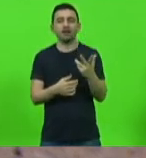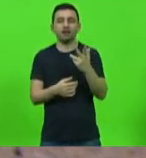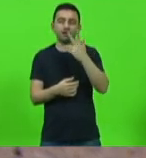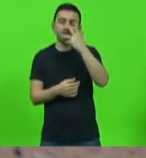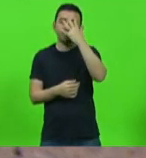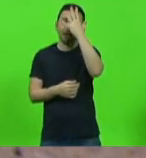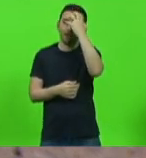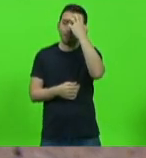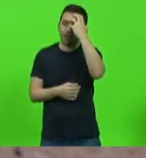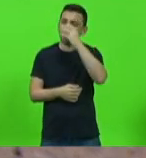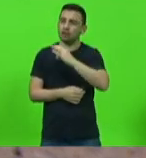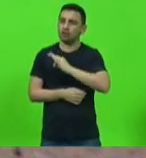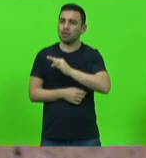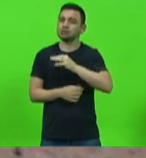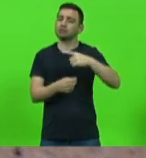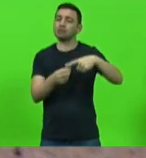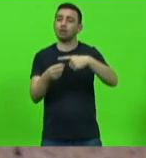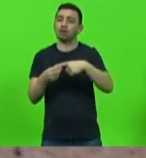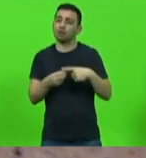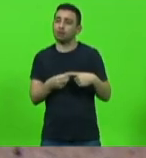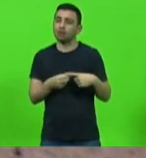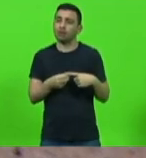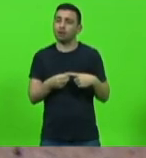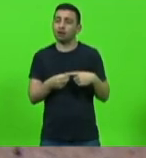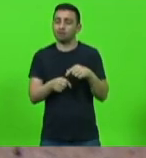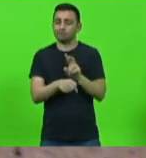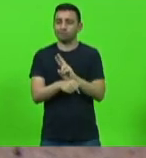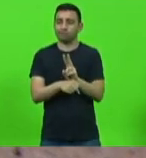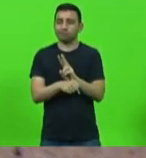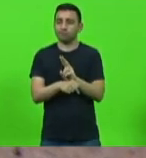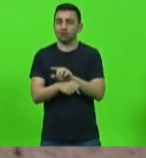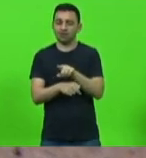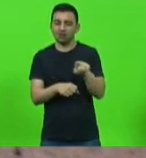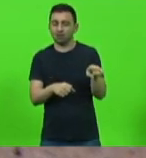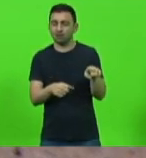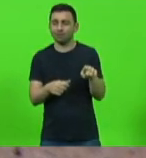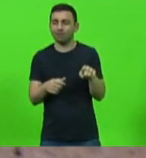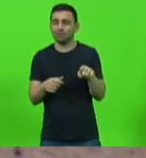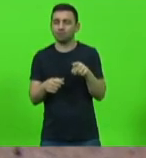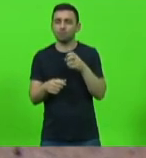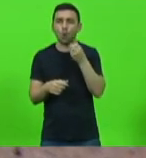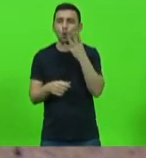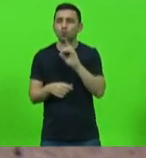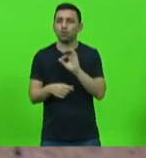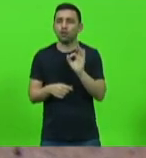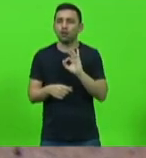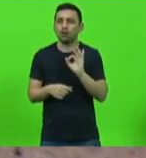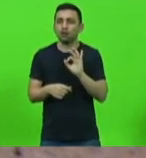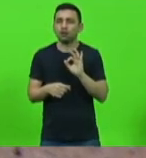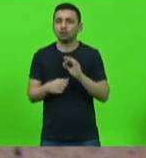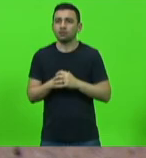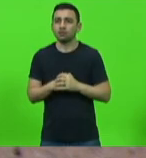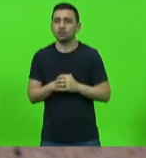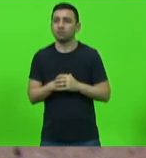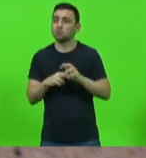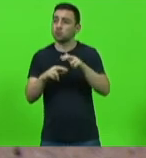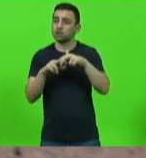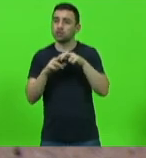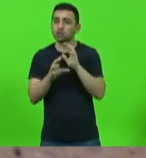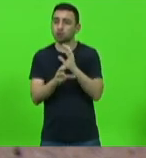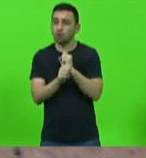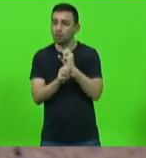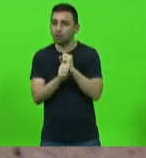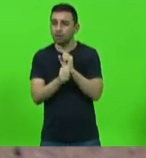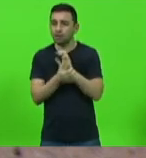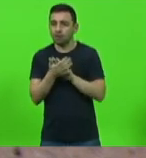mas tem cidades que a fiscalização não é efetiva e por isso não foi contabilizado